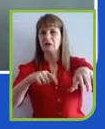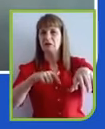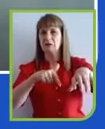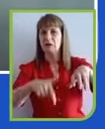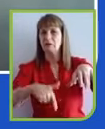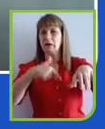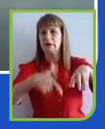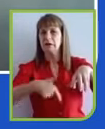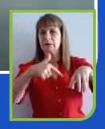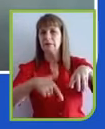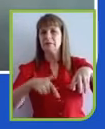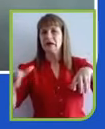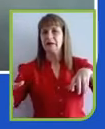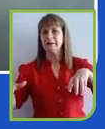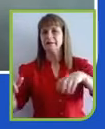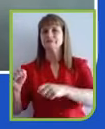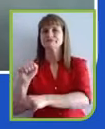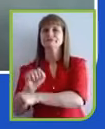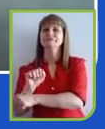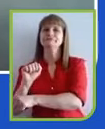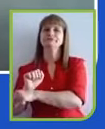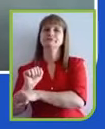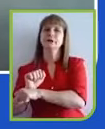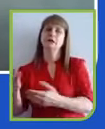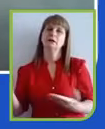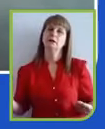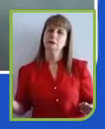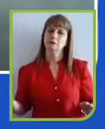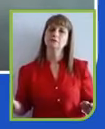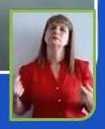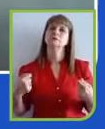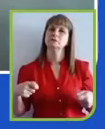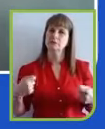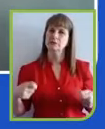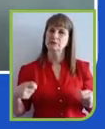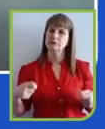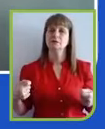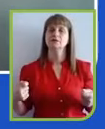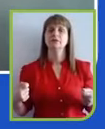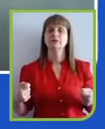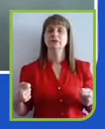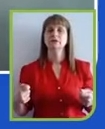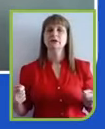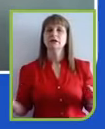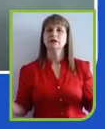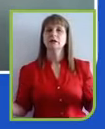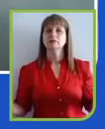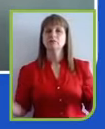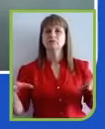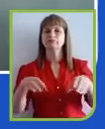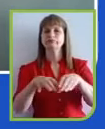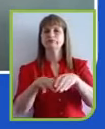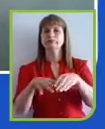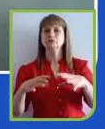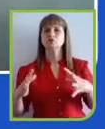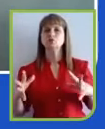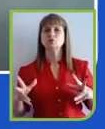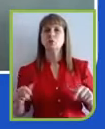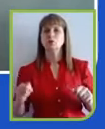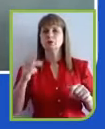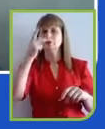a gente vai ter que remar levando o peso deles. Eles não remam e a gente vai ter que levar o peso deles, que são países